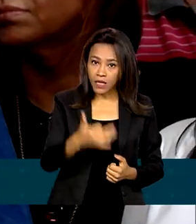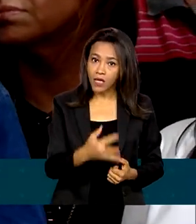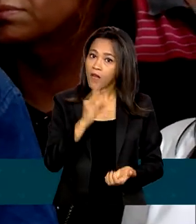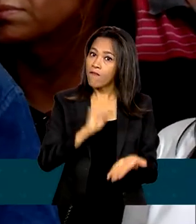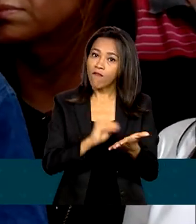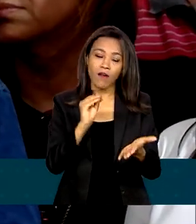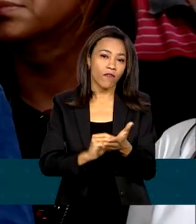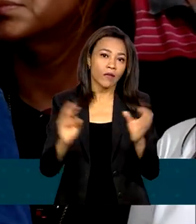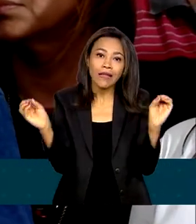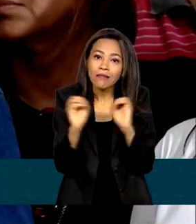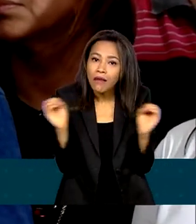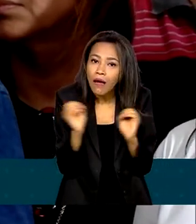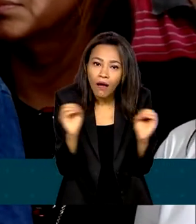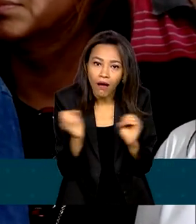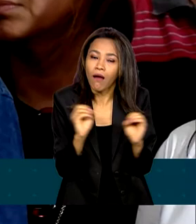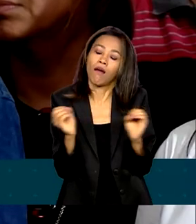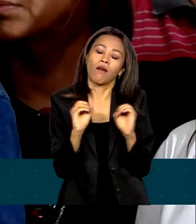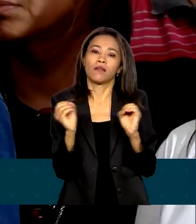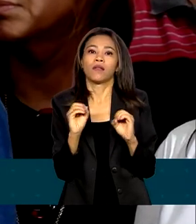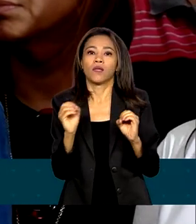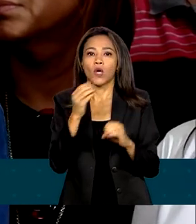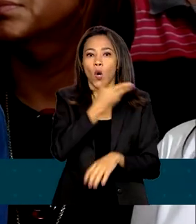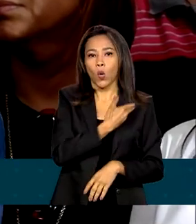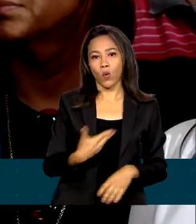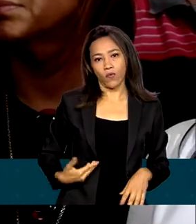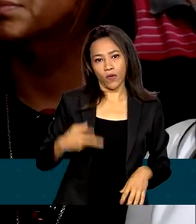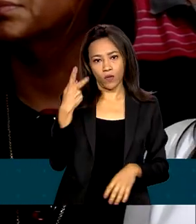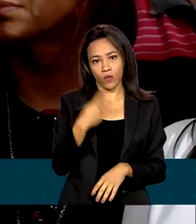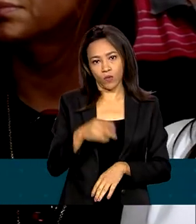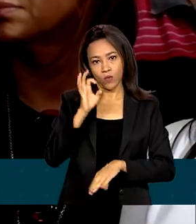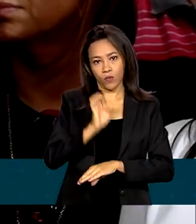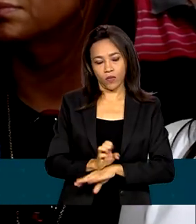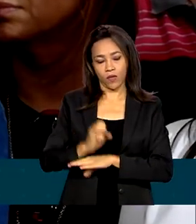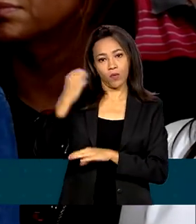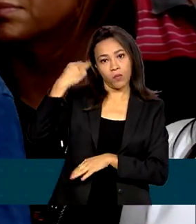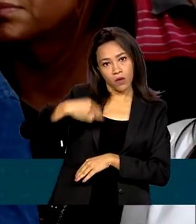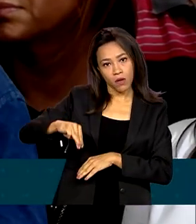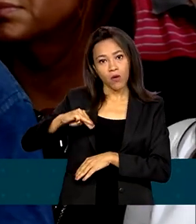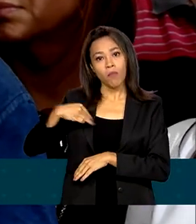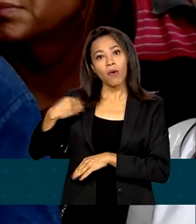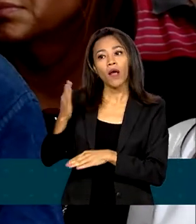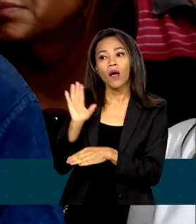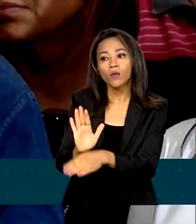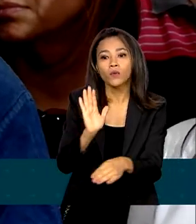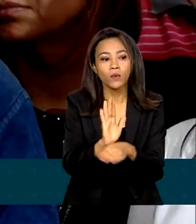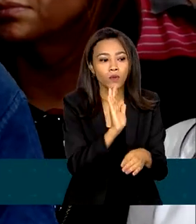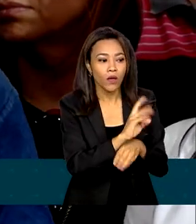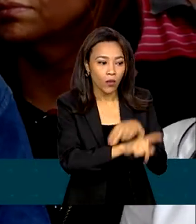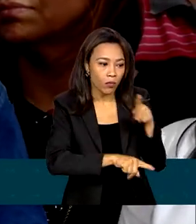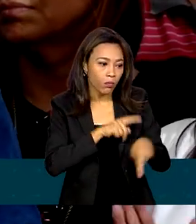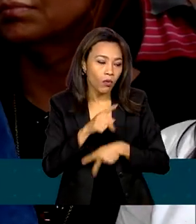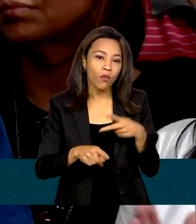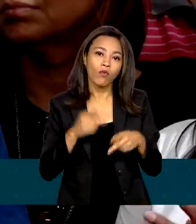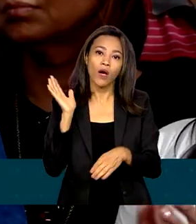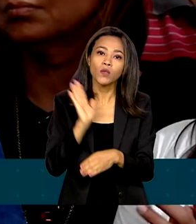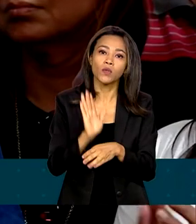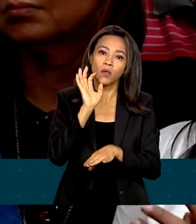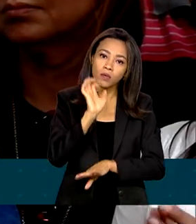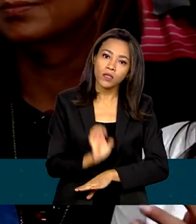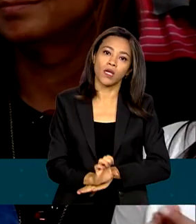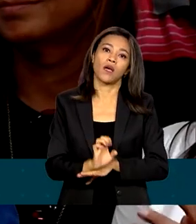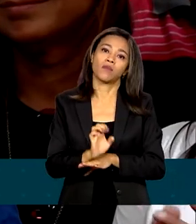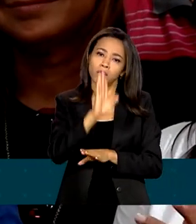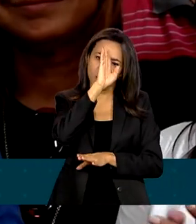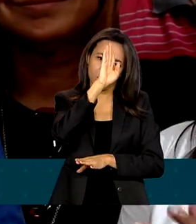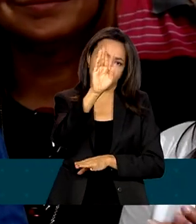hipótese a necessidade do governo do Maranhão para cuidar do povo desse estado e, sobretudo, cuidar das pessoas que estão